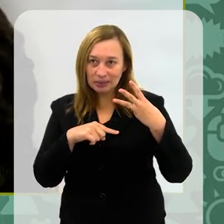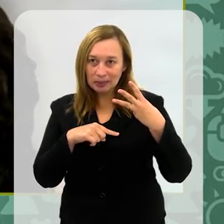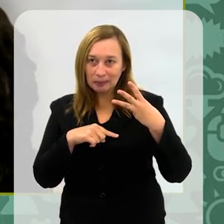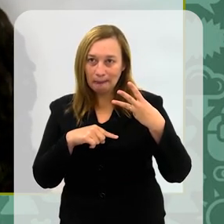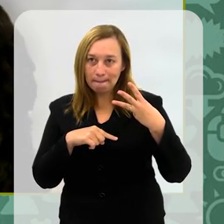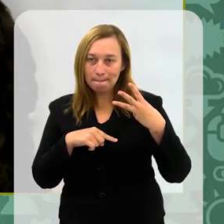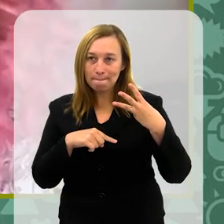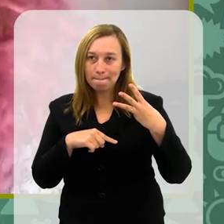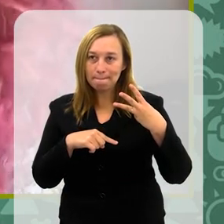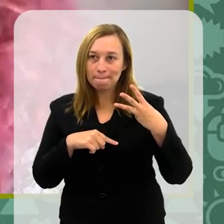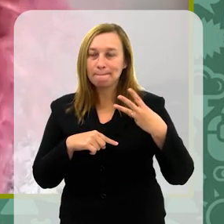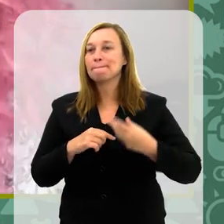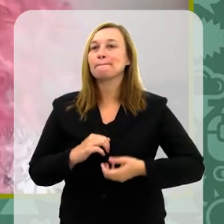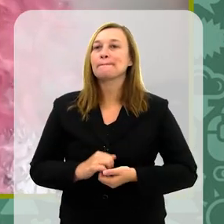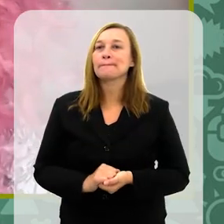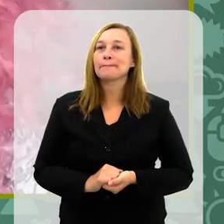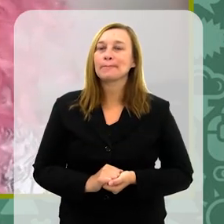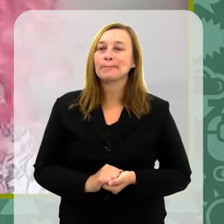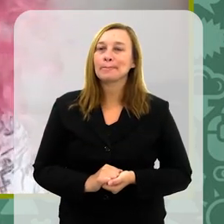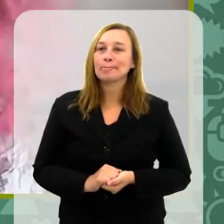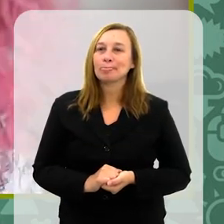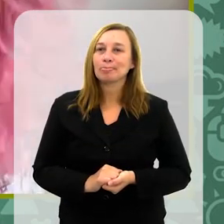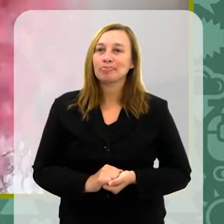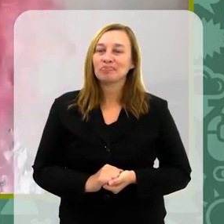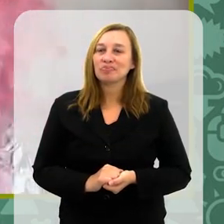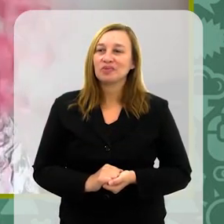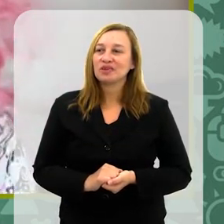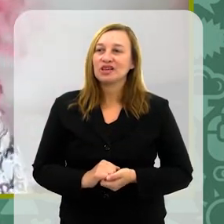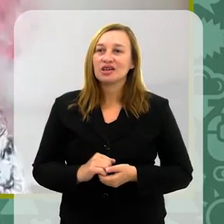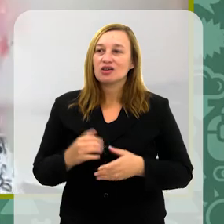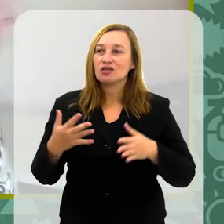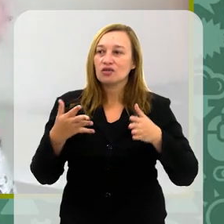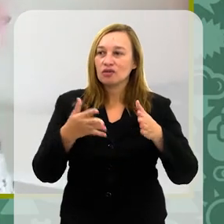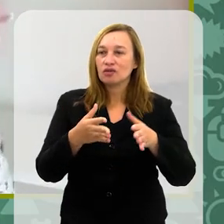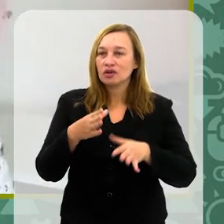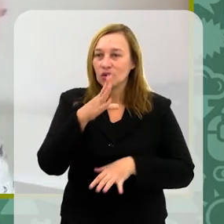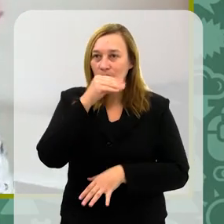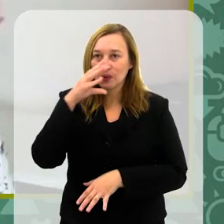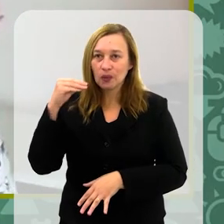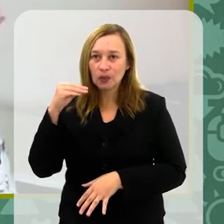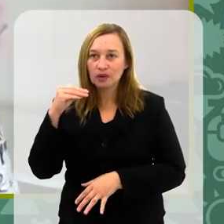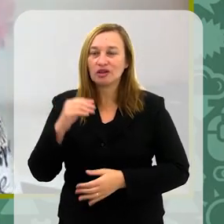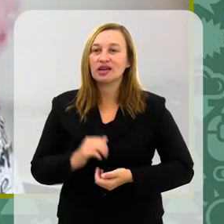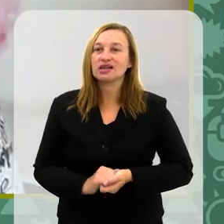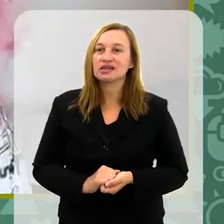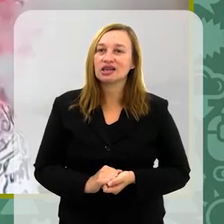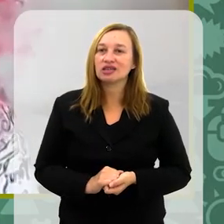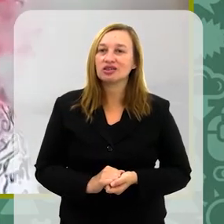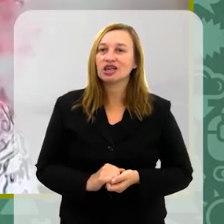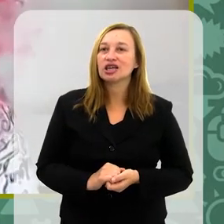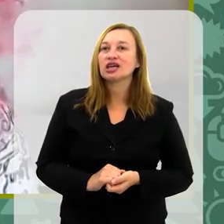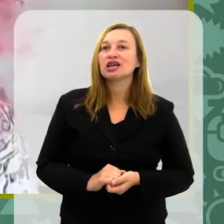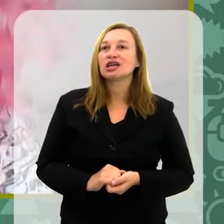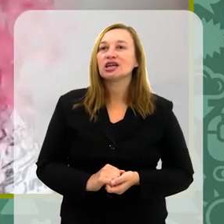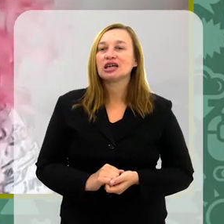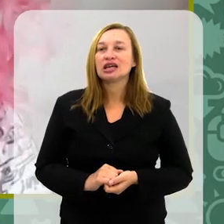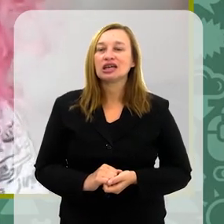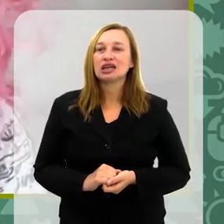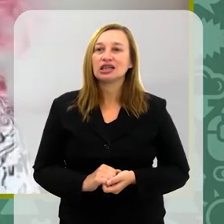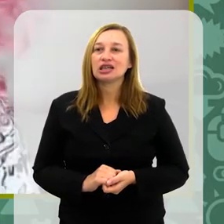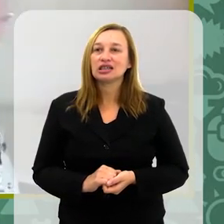Olha. São os meus young adultos, que são o Contando Estrelas, o Tenshi,